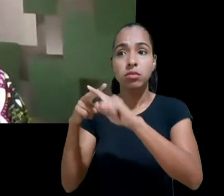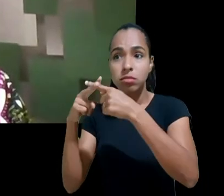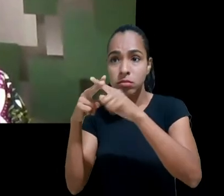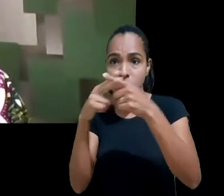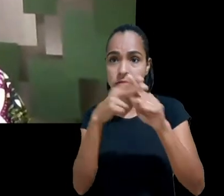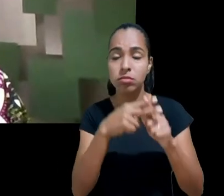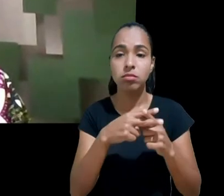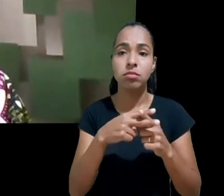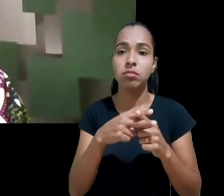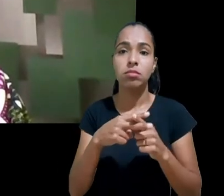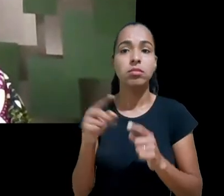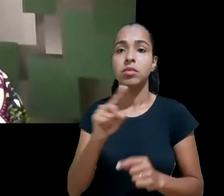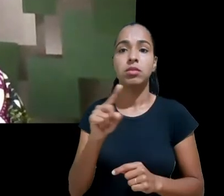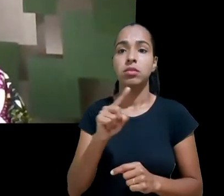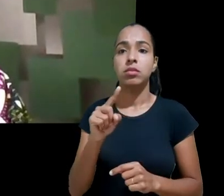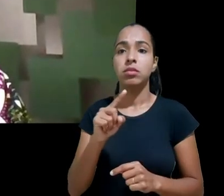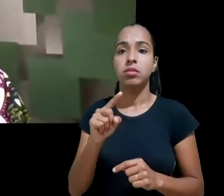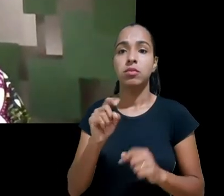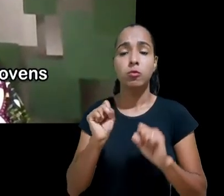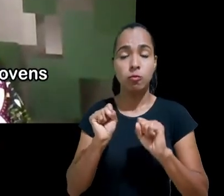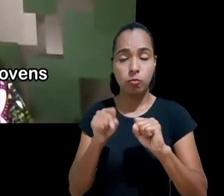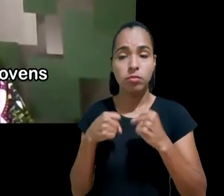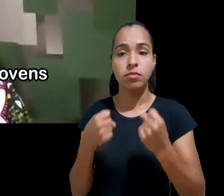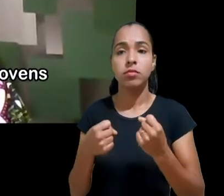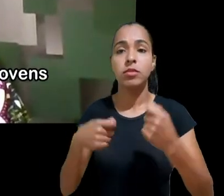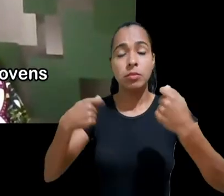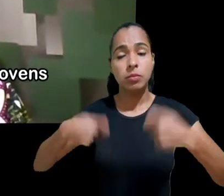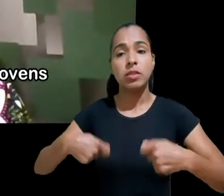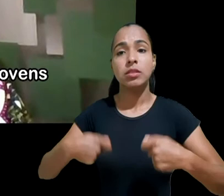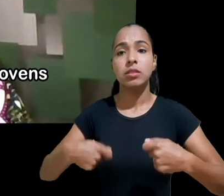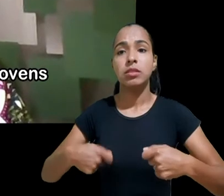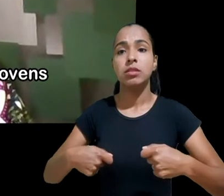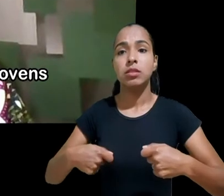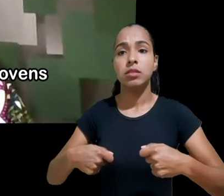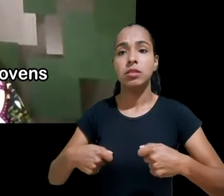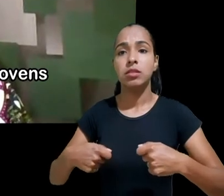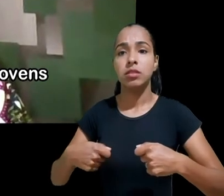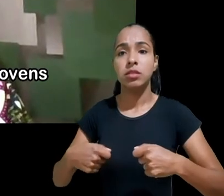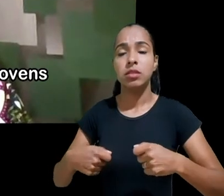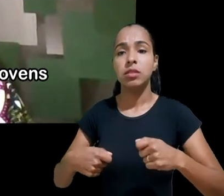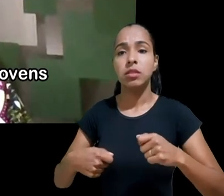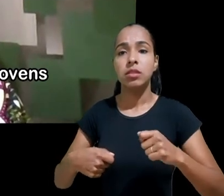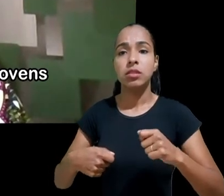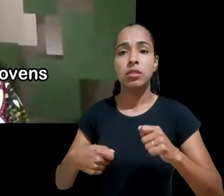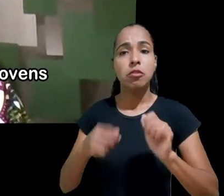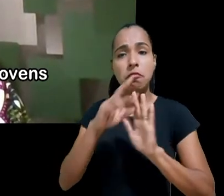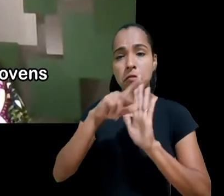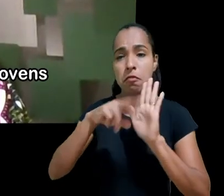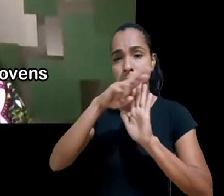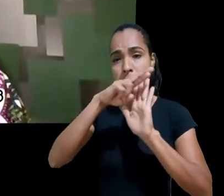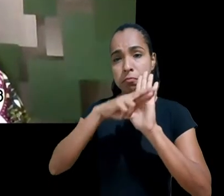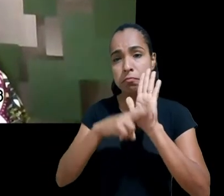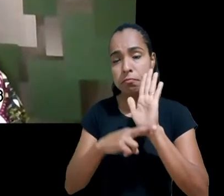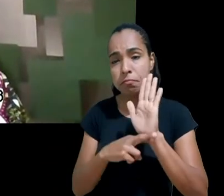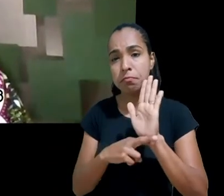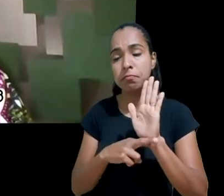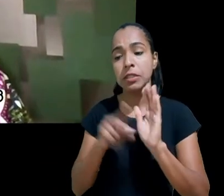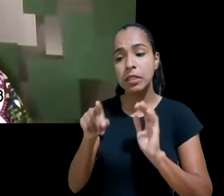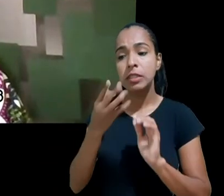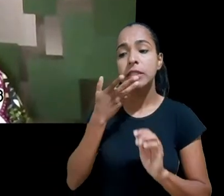temos de ser proativos implementar medidas que garantam que as crianças e os jovens recebam o melhor